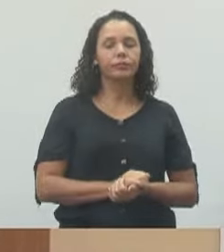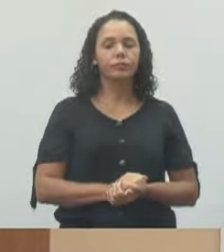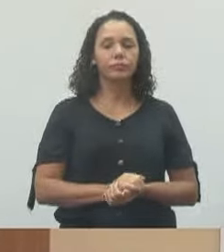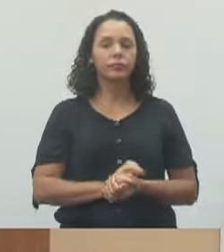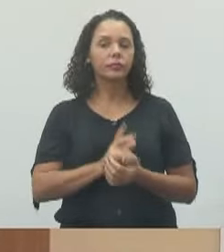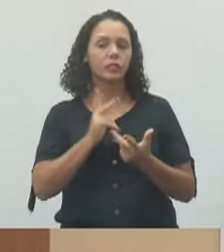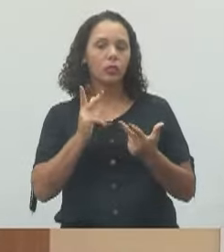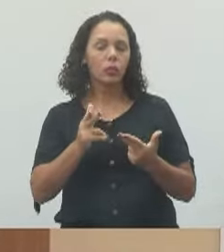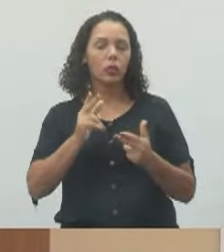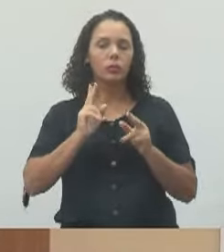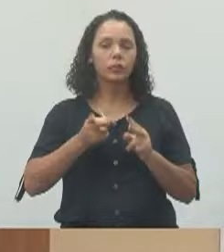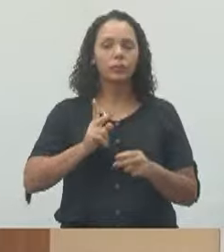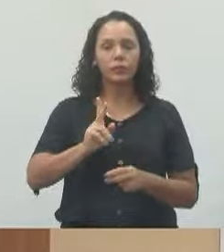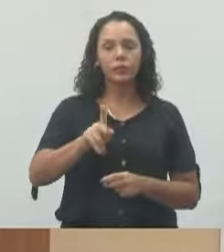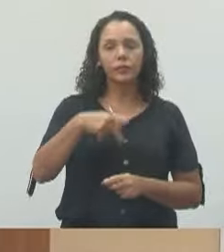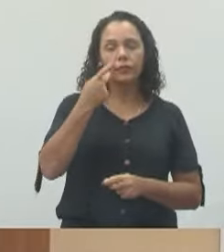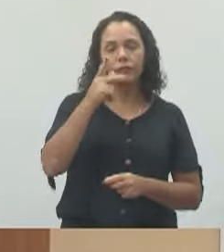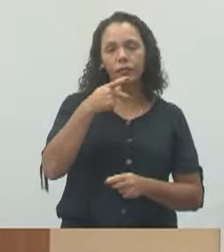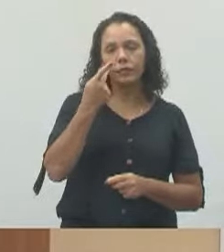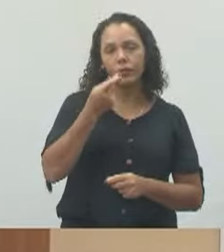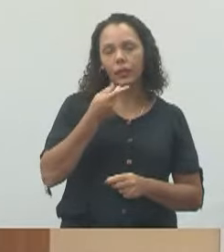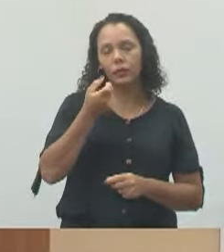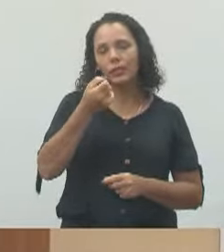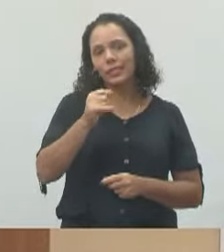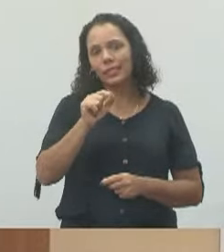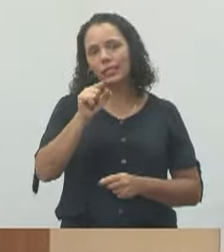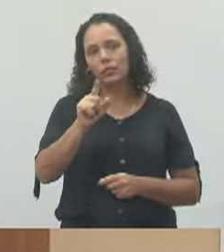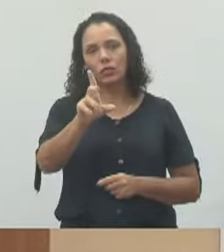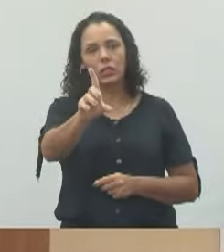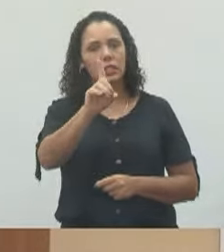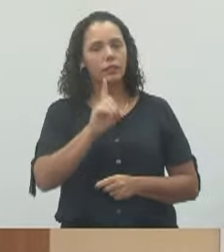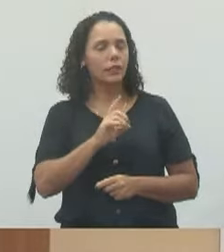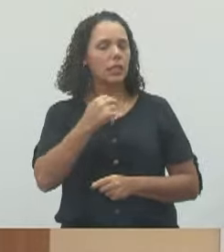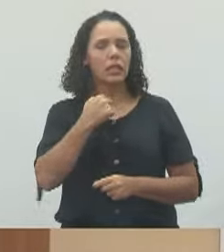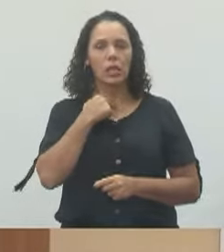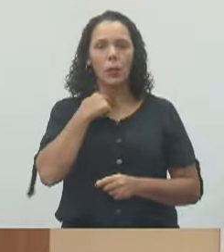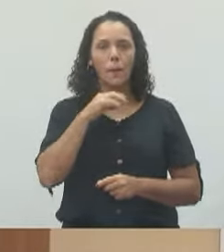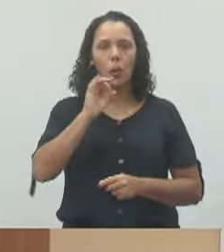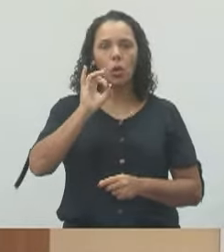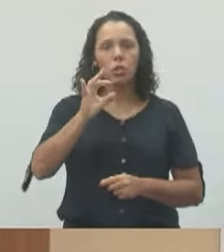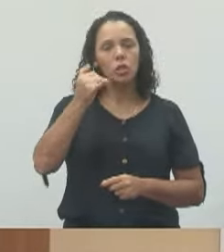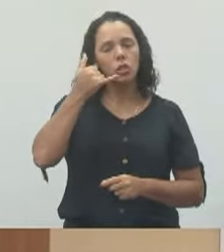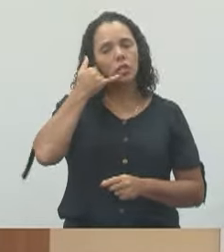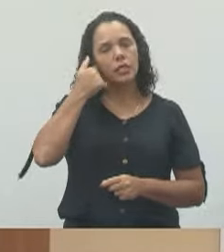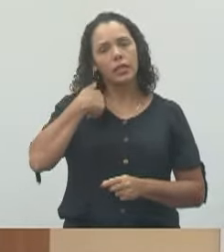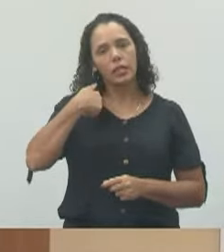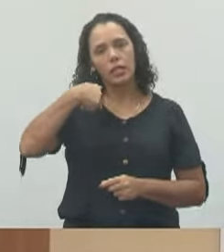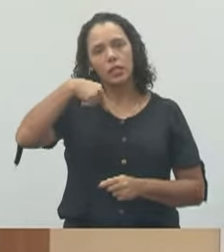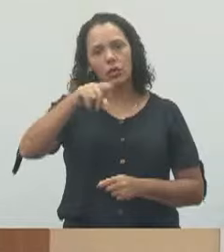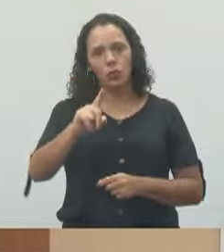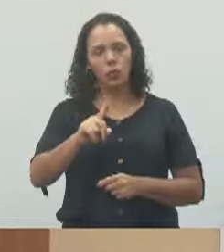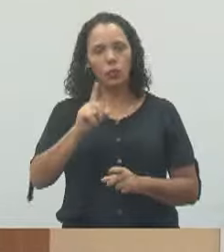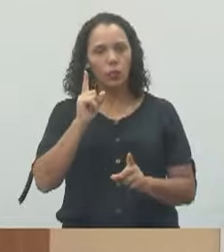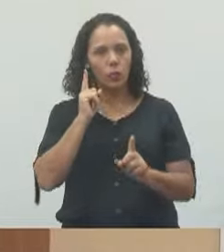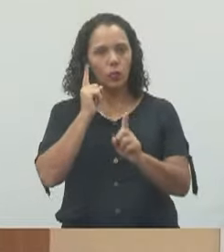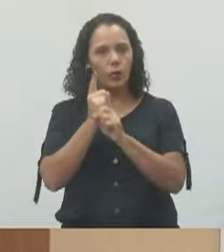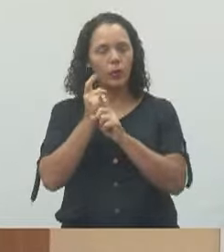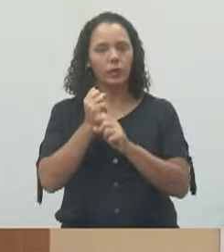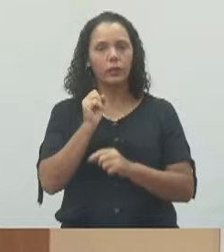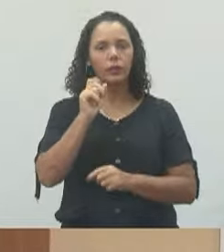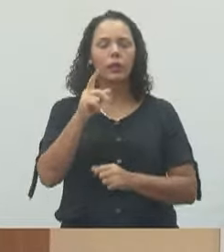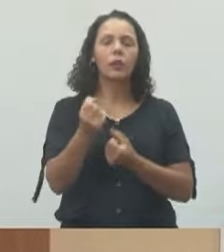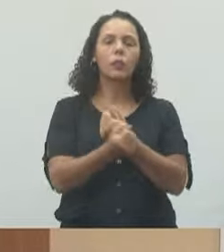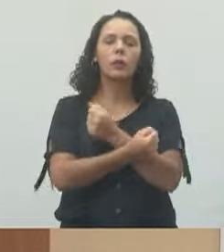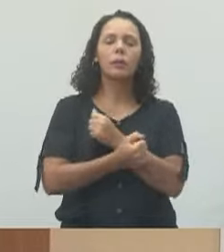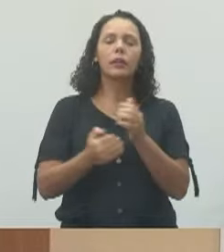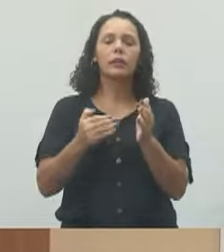eu sempre falo aqui, você que não pode vir até mim, me ligue que eu iria até você, ok? Um grande abraço a vocês e